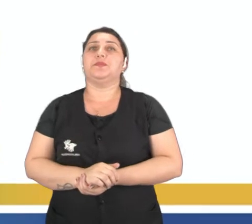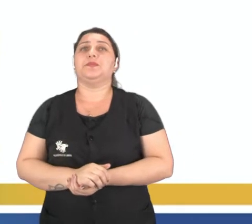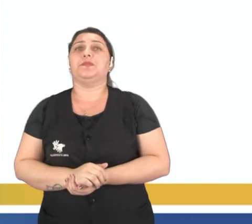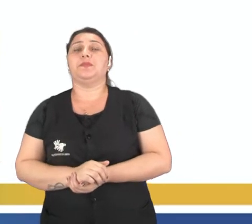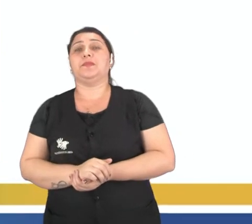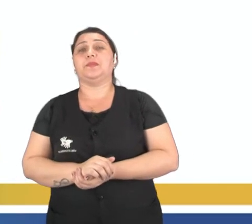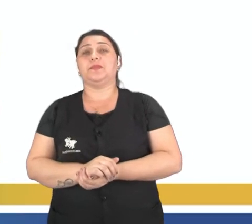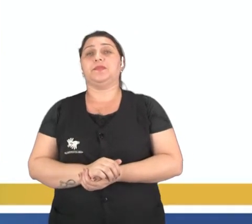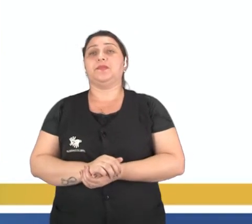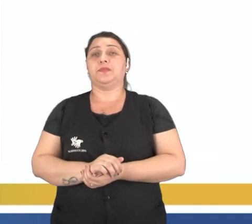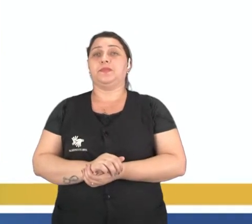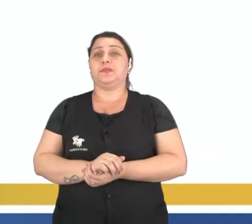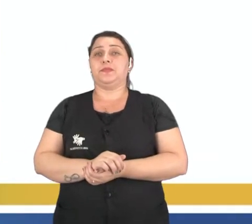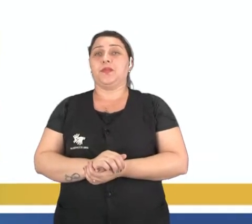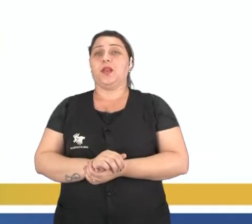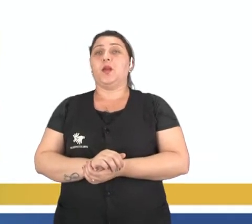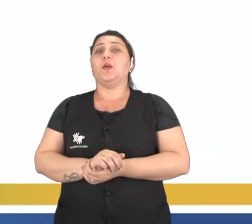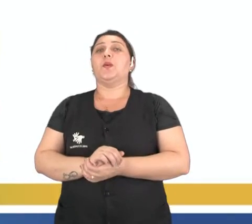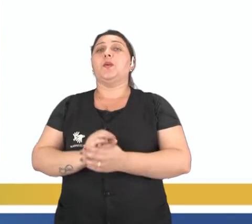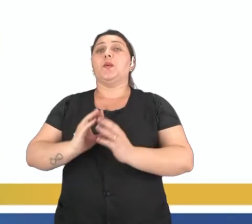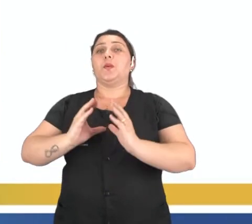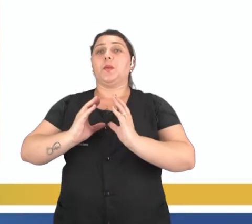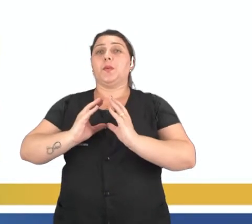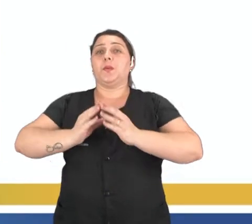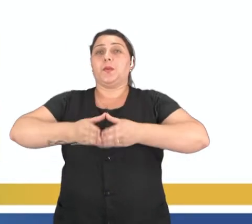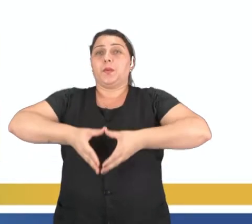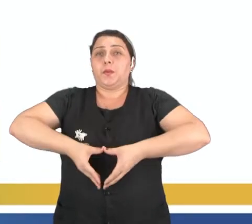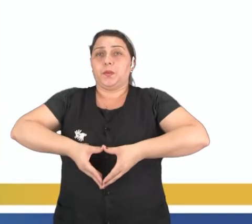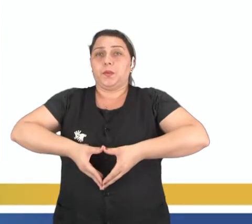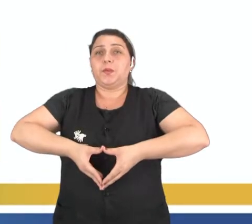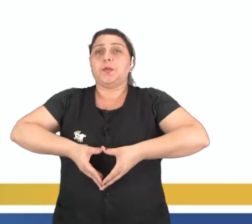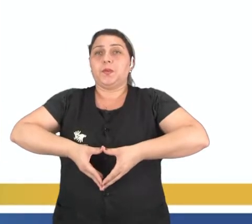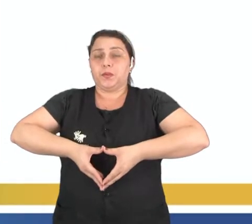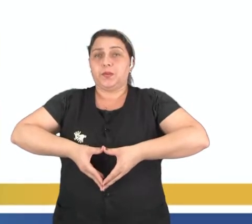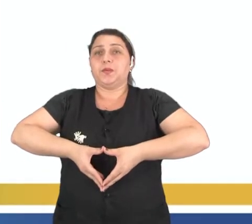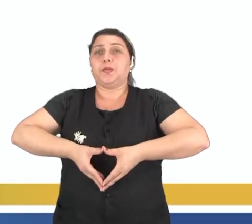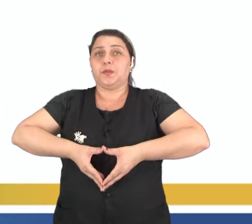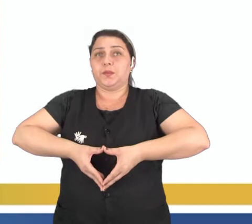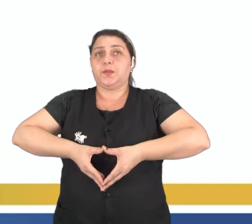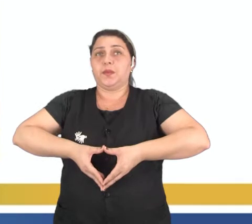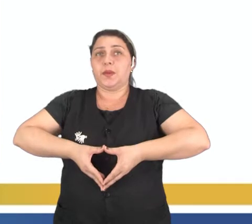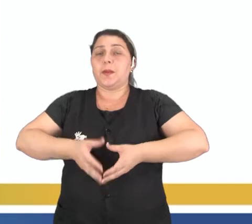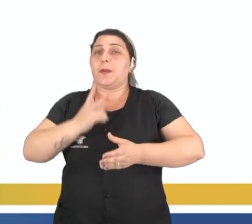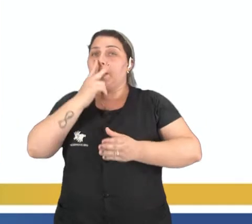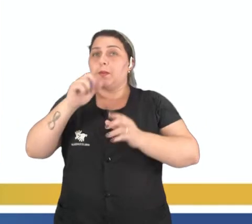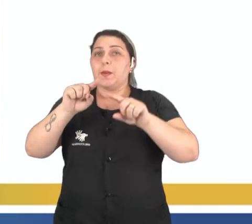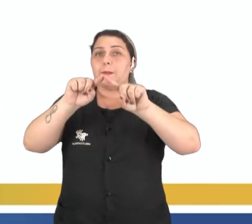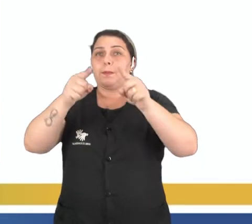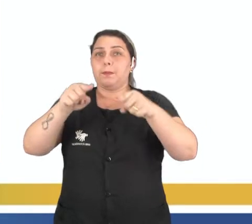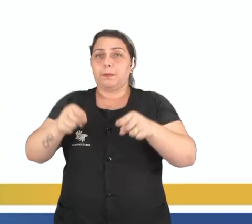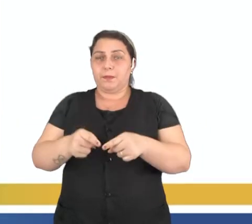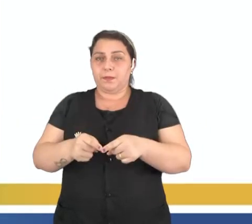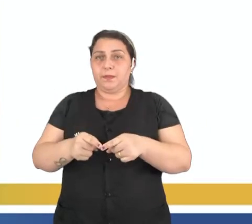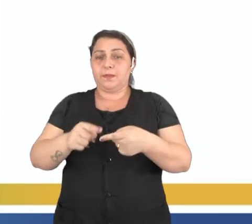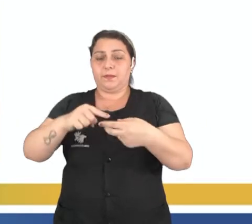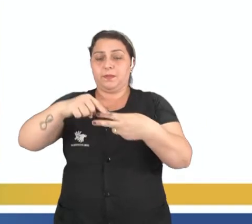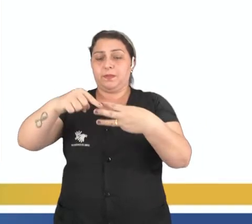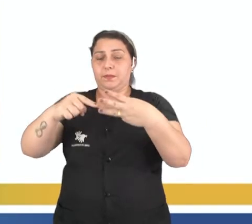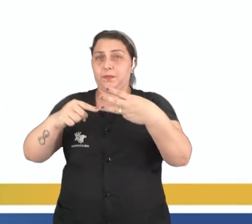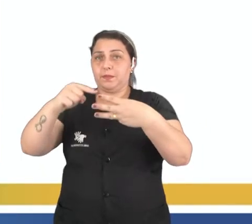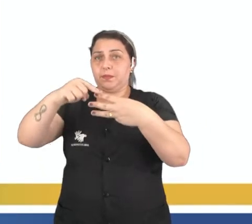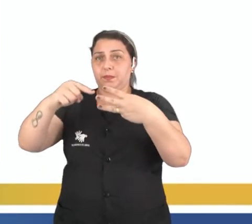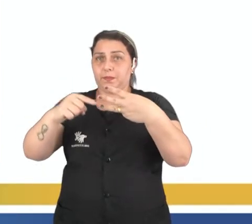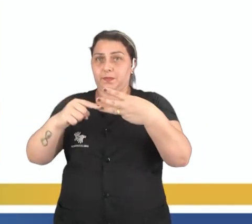Em seguida nós temos o útero. O útero ele é um órgão em forma de pera, ele é composto por três